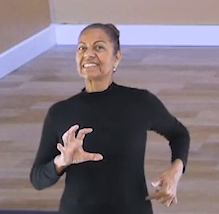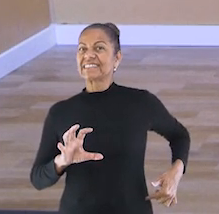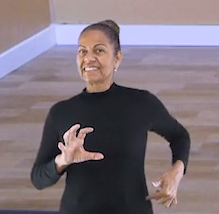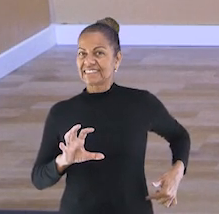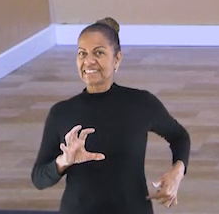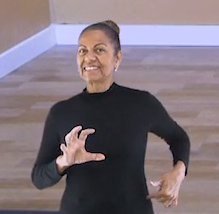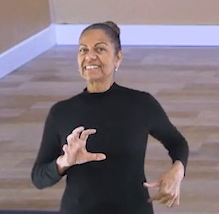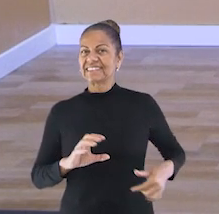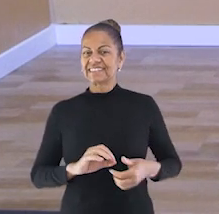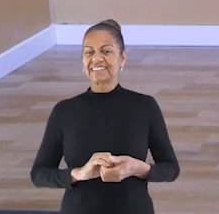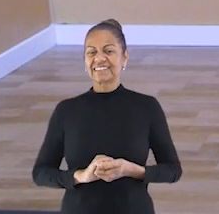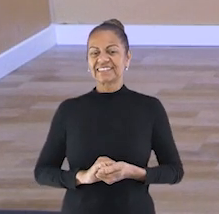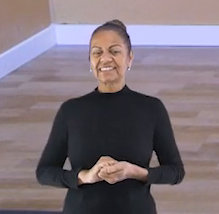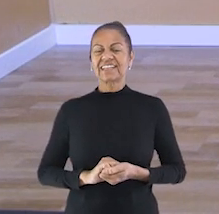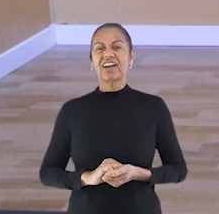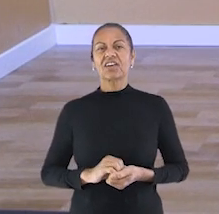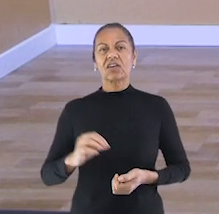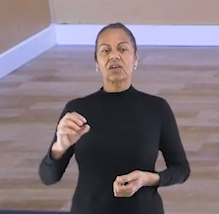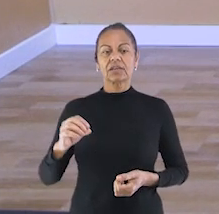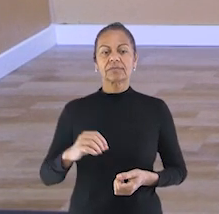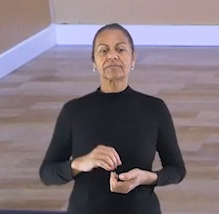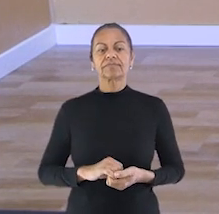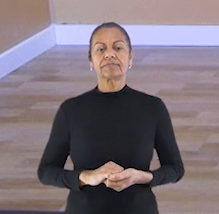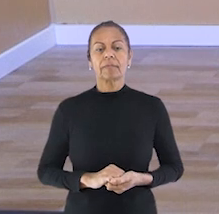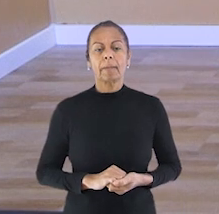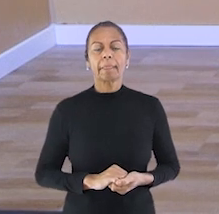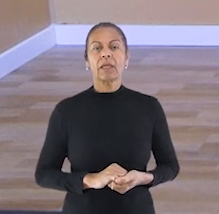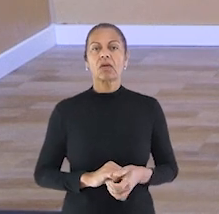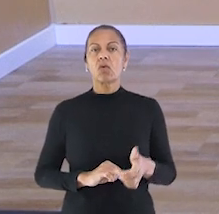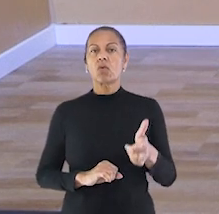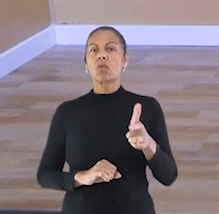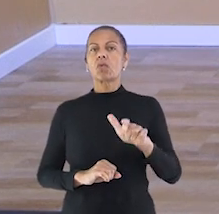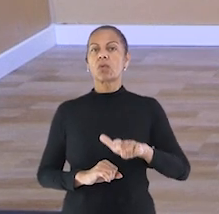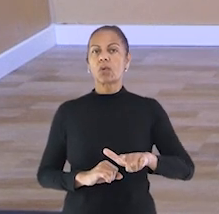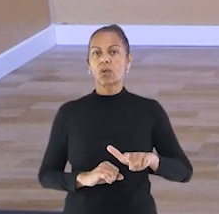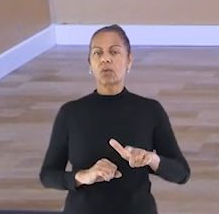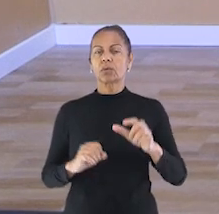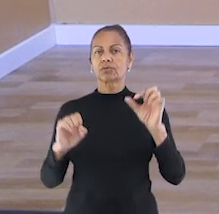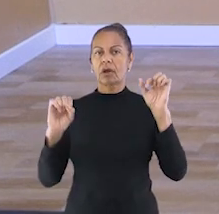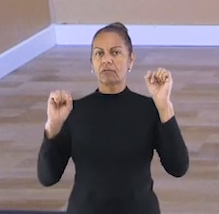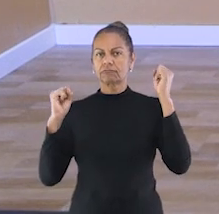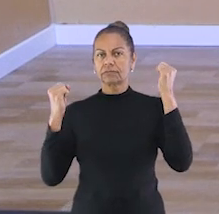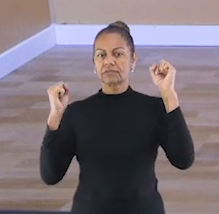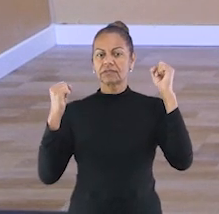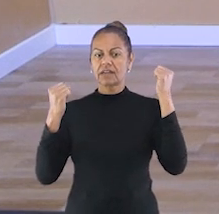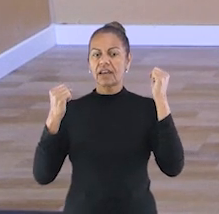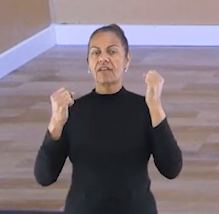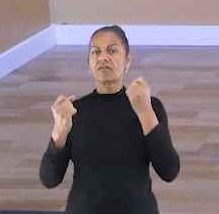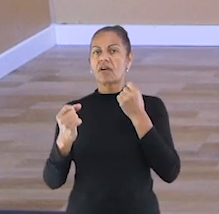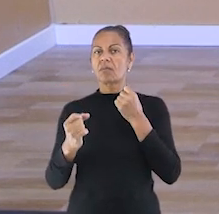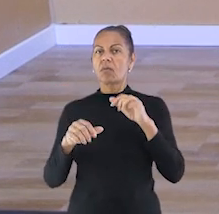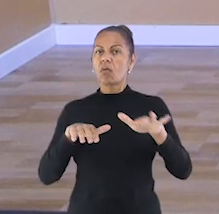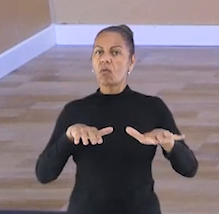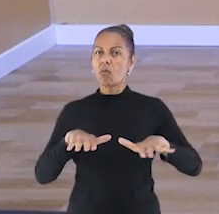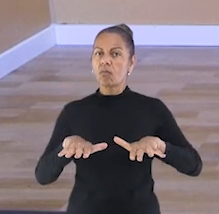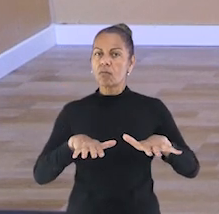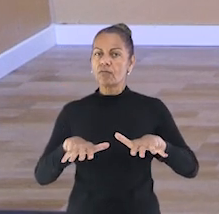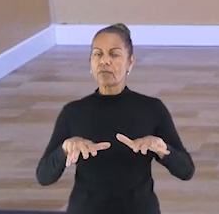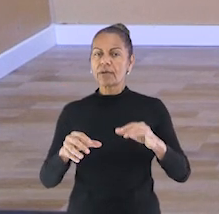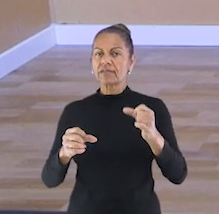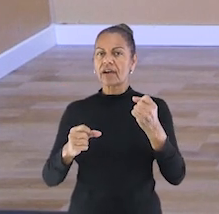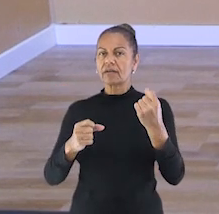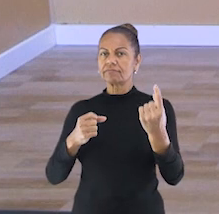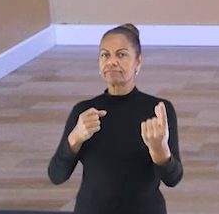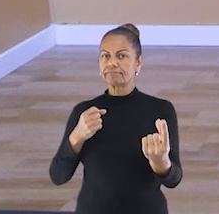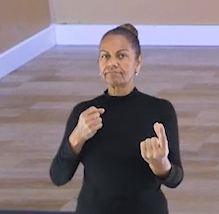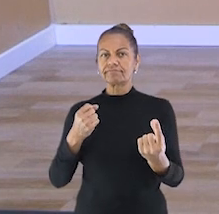vai ser na mesma posição, só que a gente vai fazer alternado os movimentos. Mesma forma.